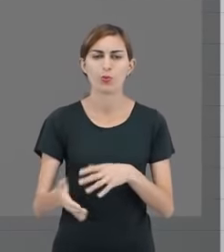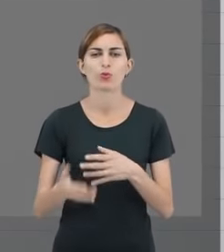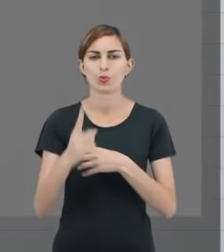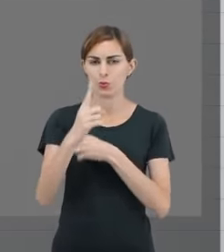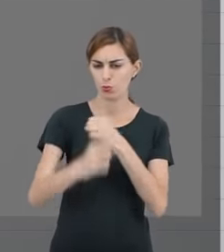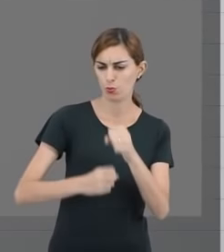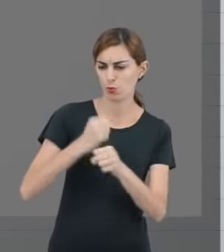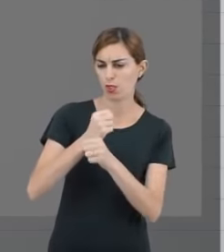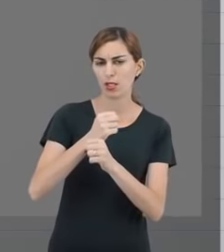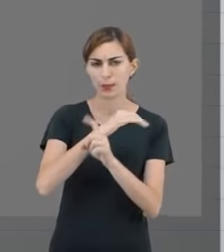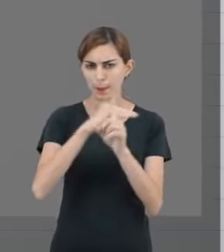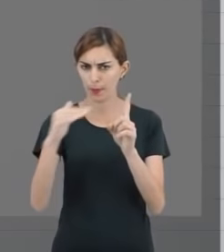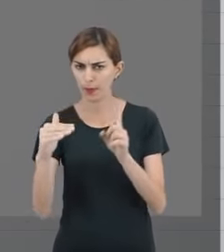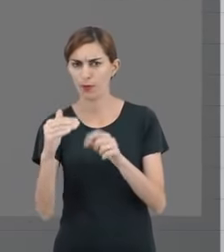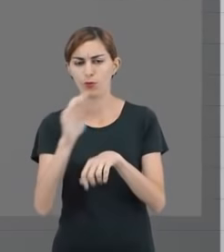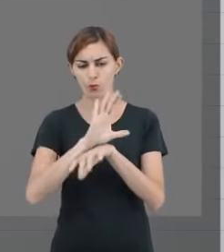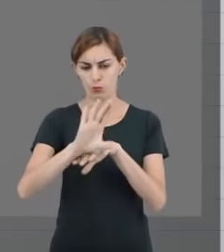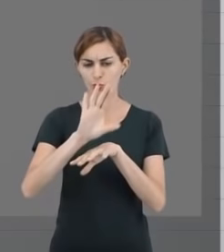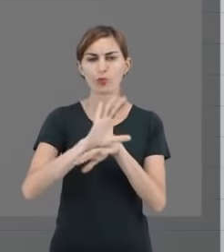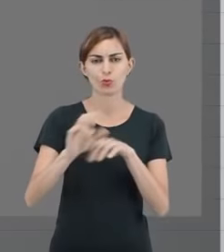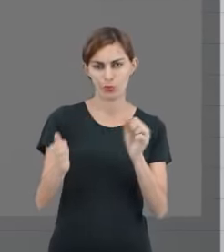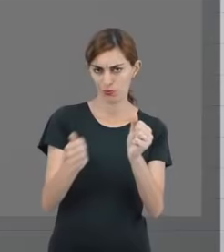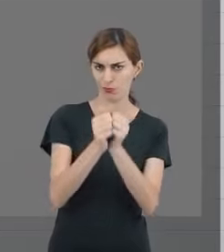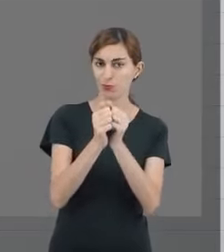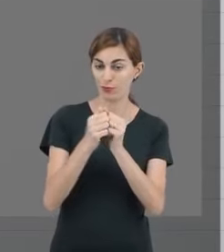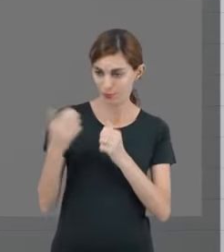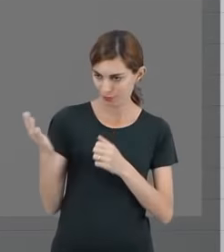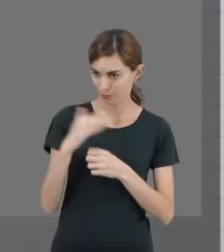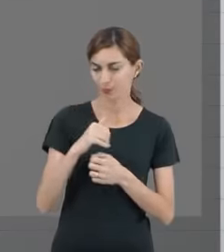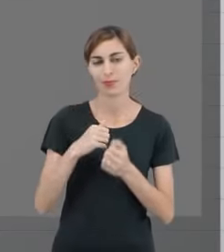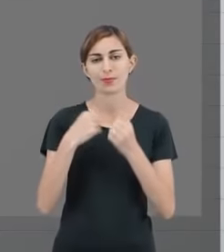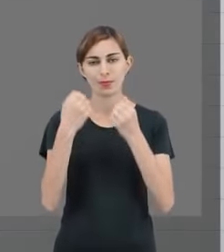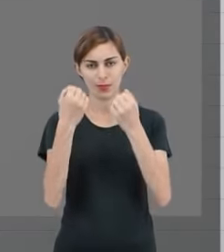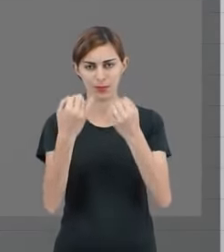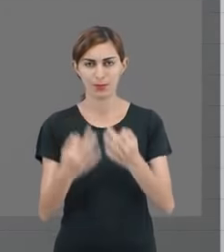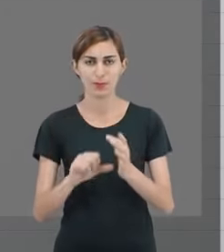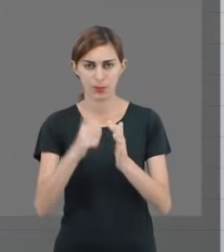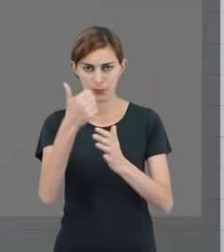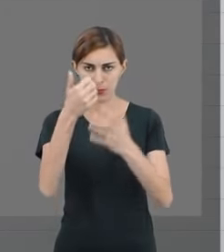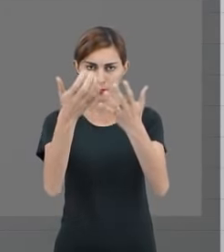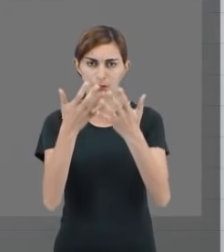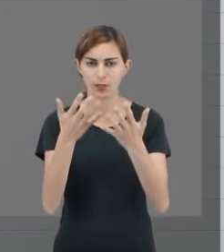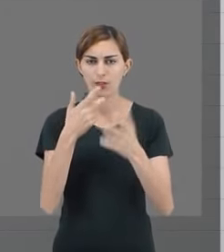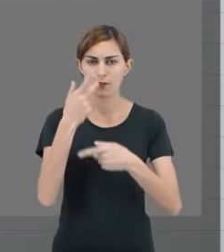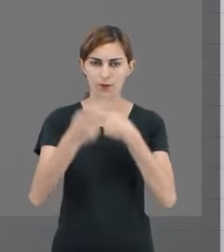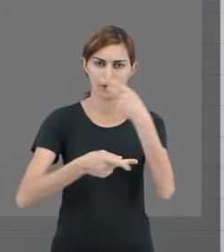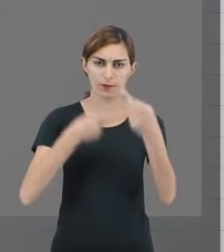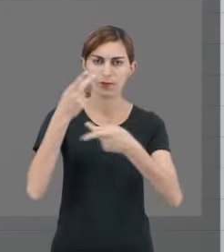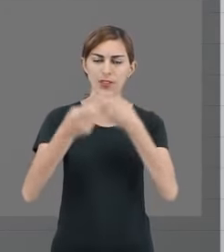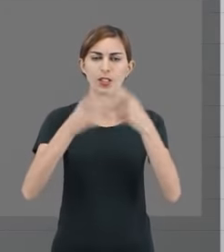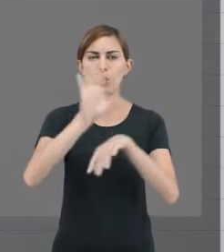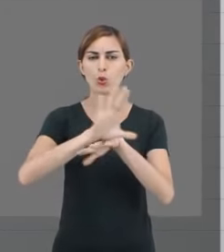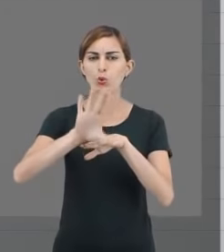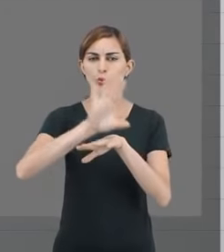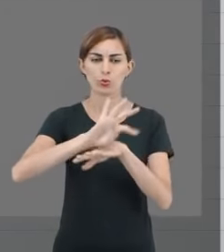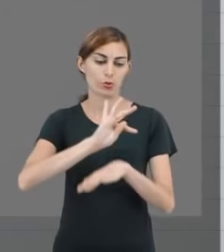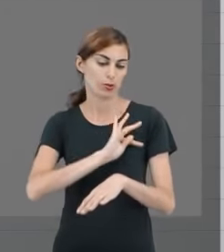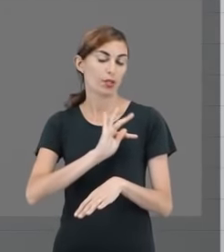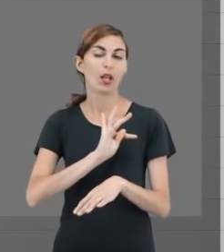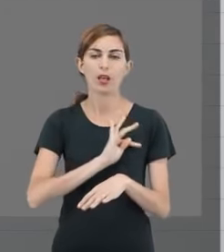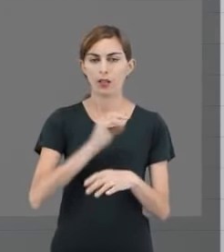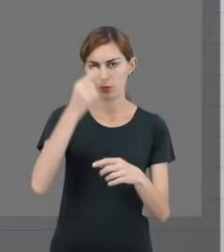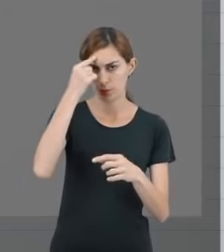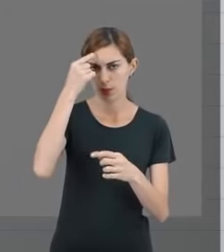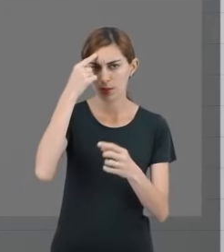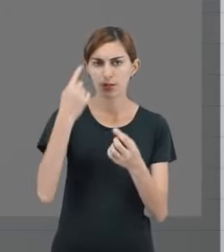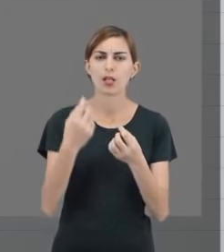um ano e meio de curso aqui conosco. Então, vamos nessa caminhada? Em primeiro lugar, eu queria falar que os nossos cursos técnicos são